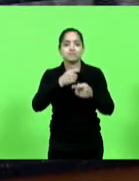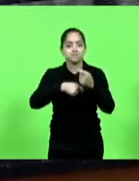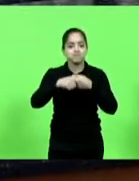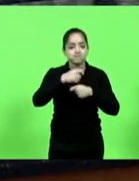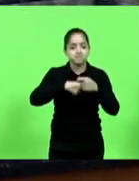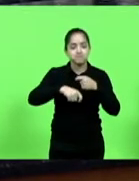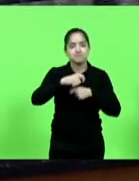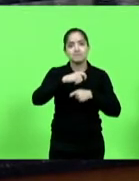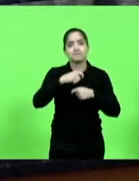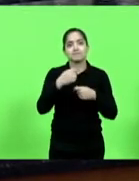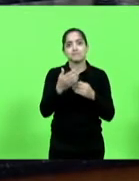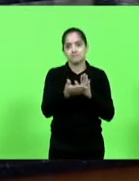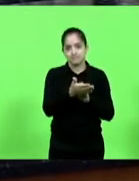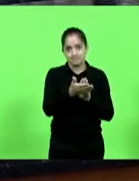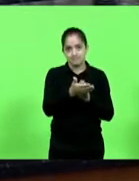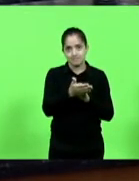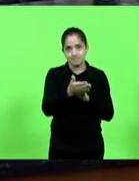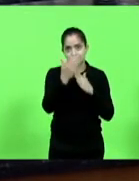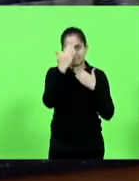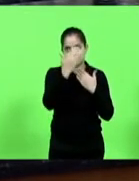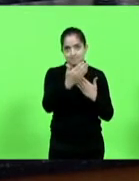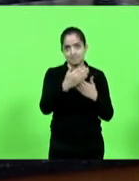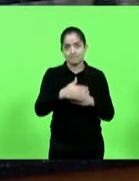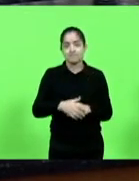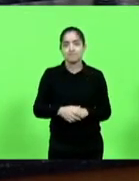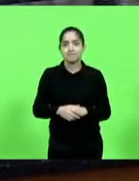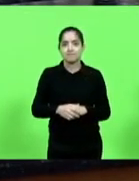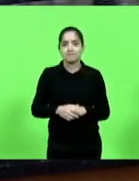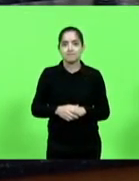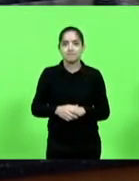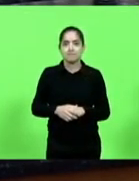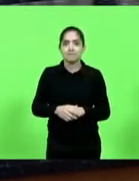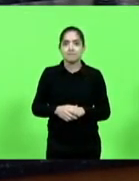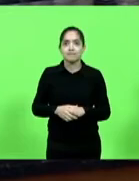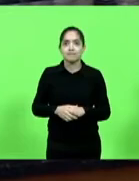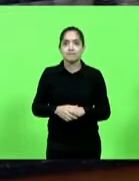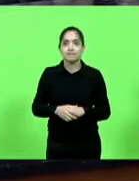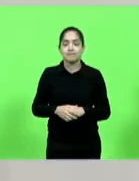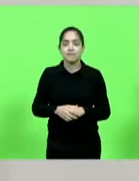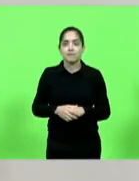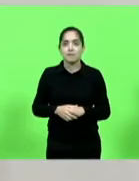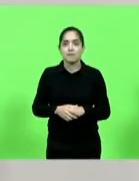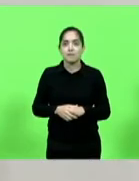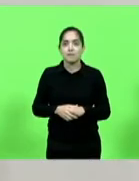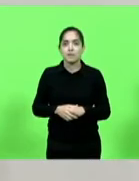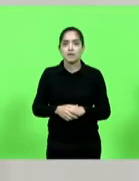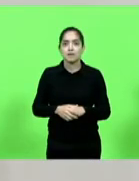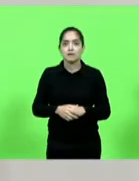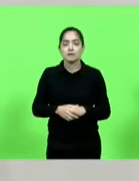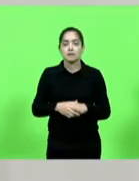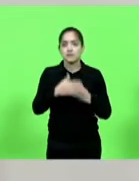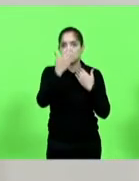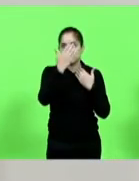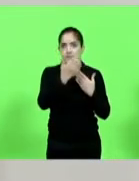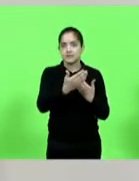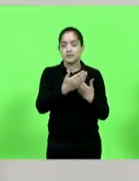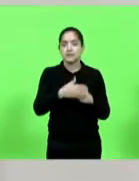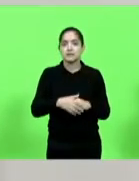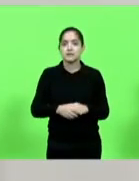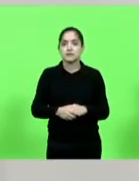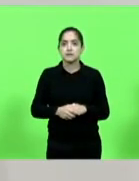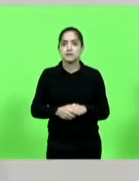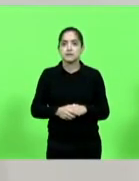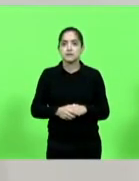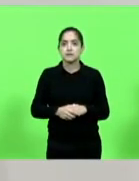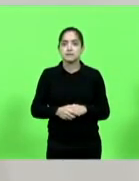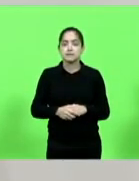senhor, agradeço pelo tempo e lhe concedo mais cinco minutos também para o senhor, para a sua fala. Obrigado, deputado. O deputado Bruno Souza,